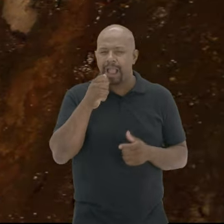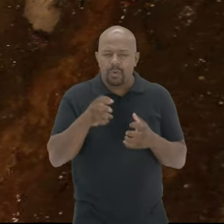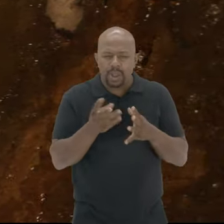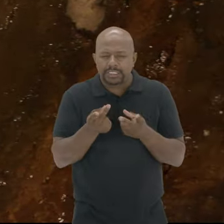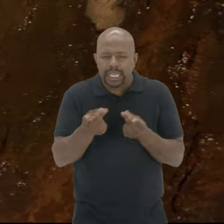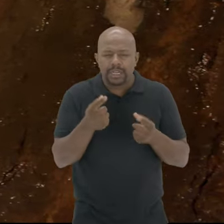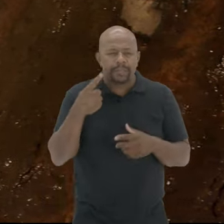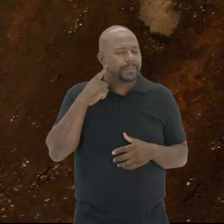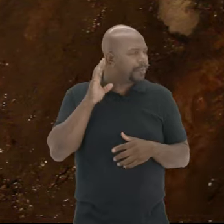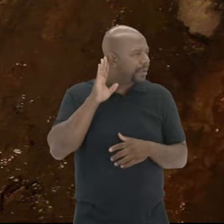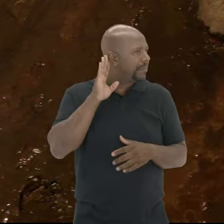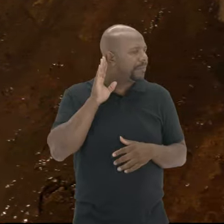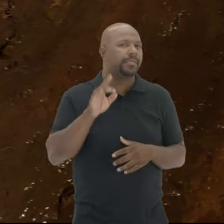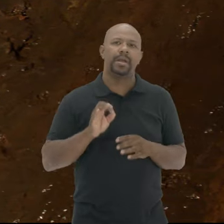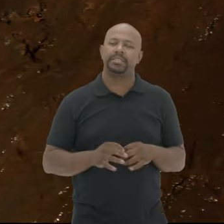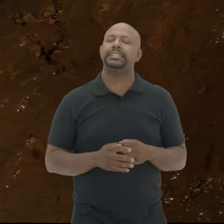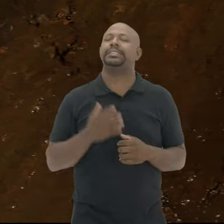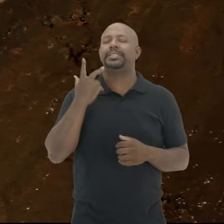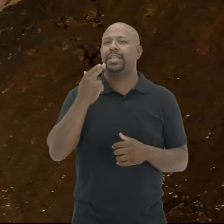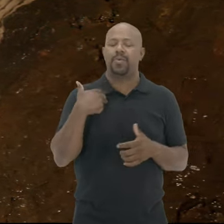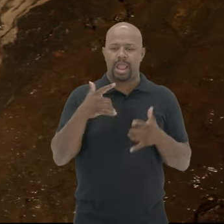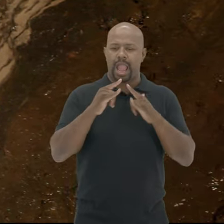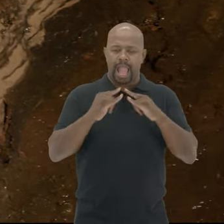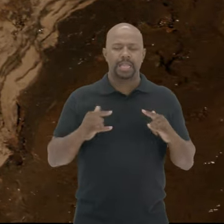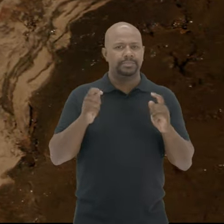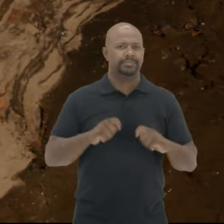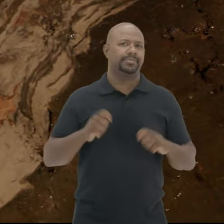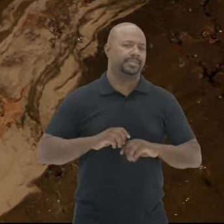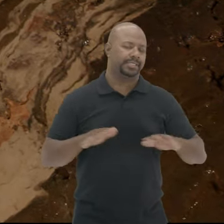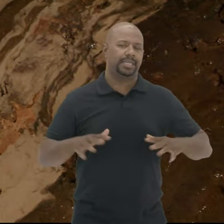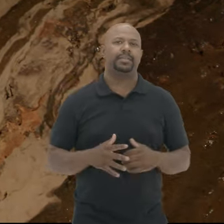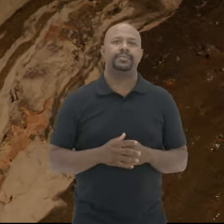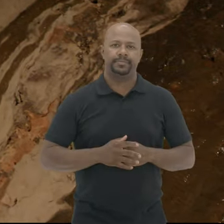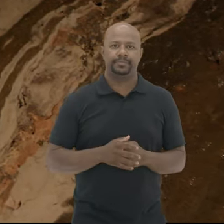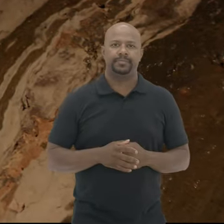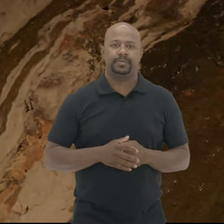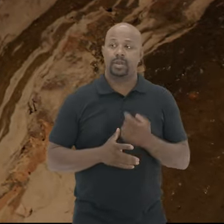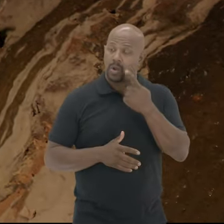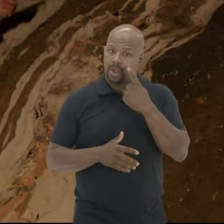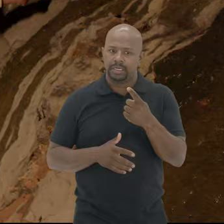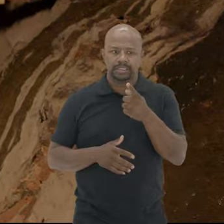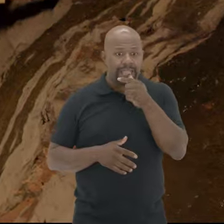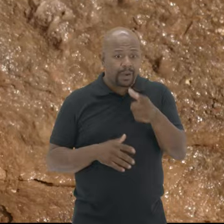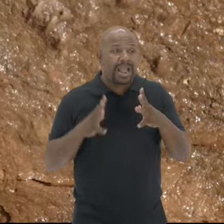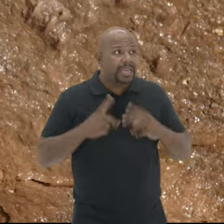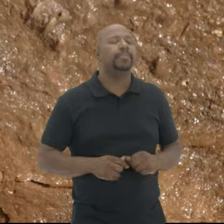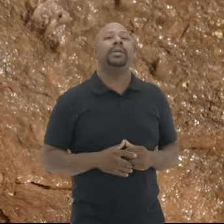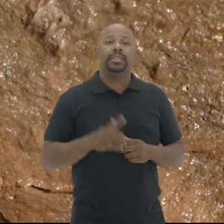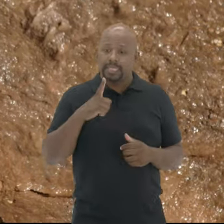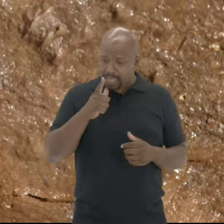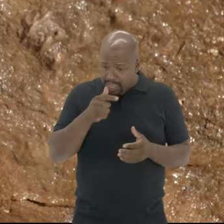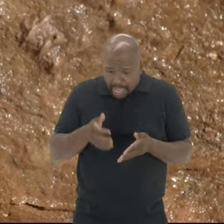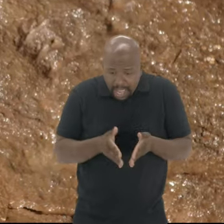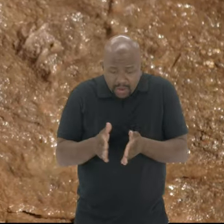dizer O barulhinho da água Saindo Ah, com a paria aqui Tranquilo Ando por uma galeria mais ampla E observam vertentes de água Nas paredes E essa água é